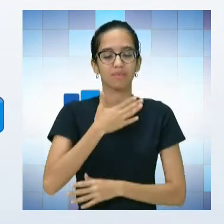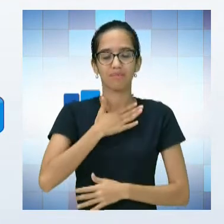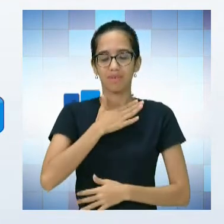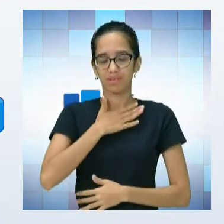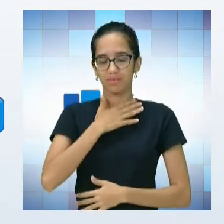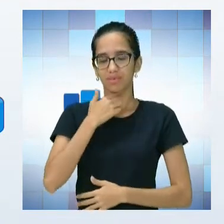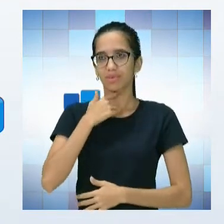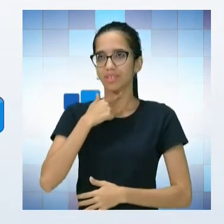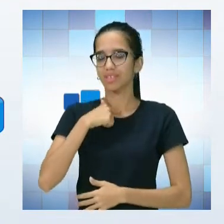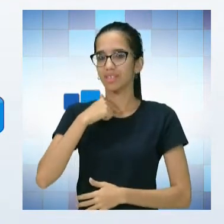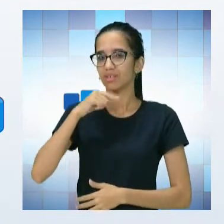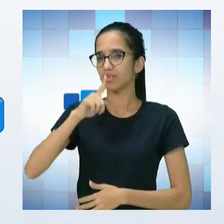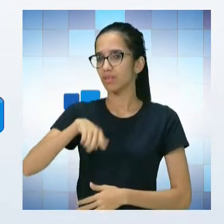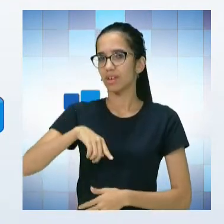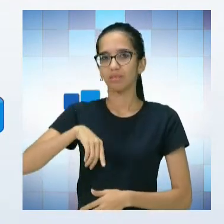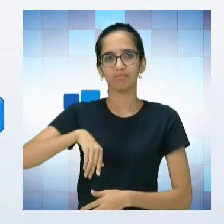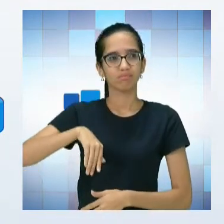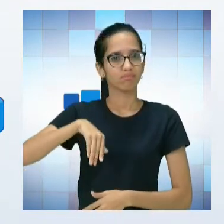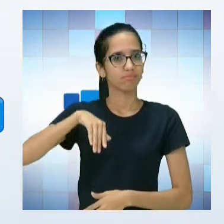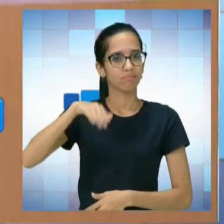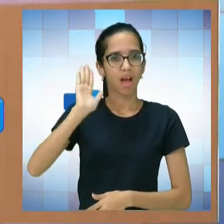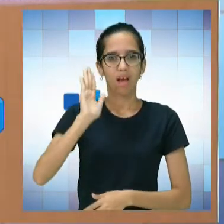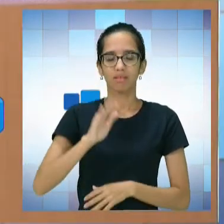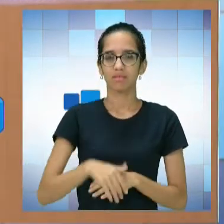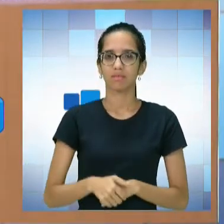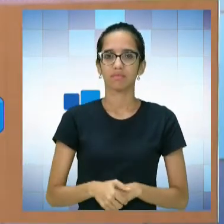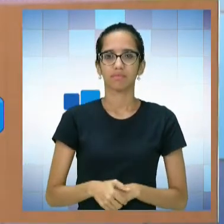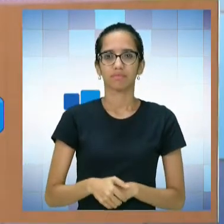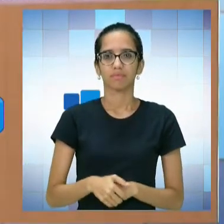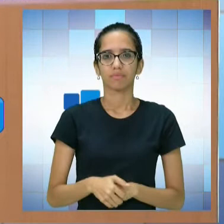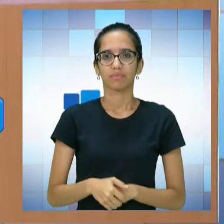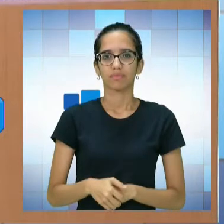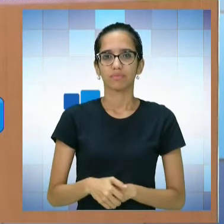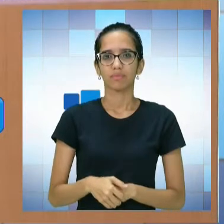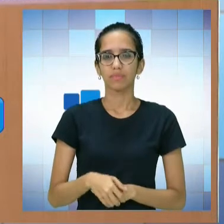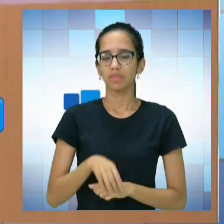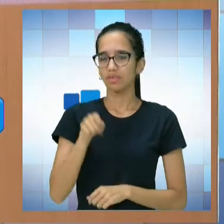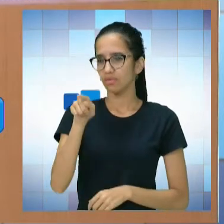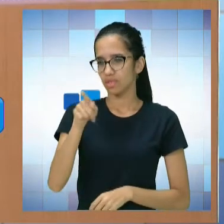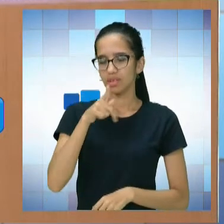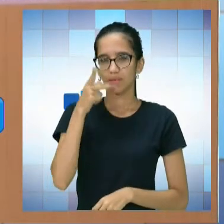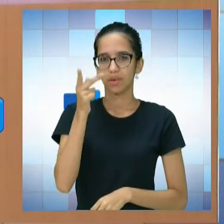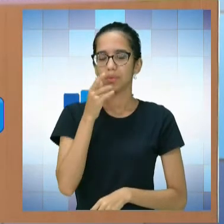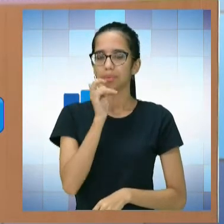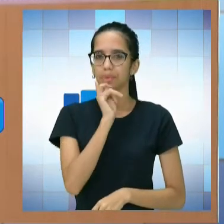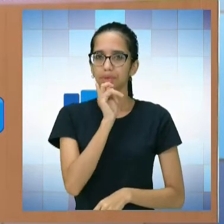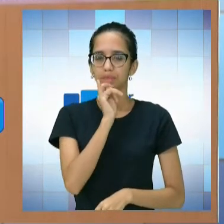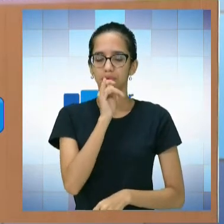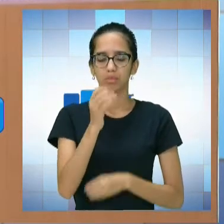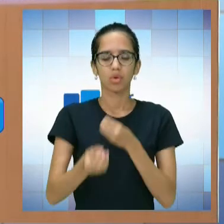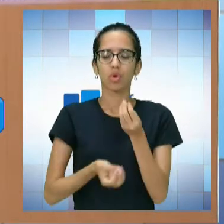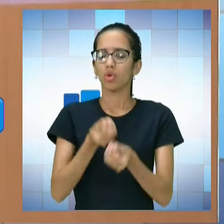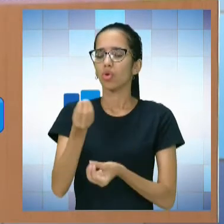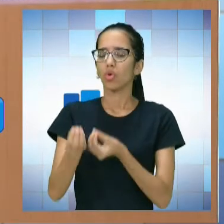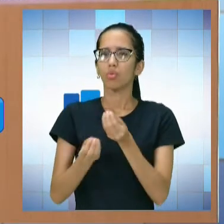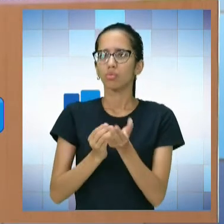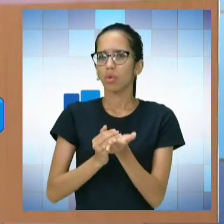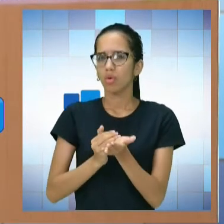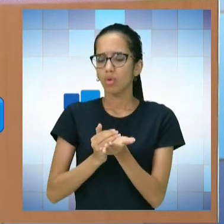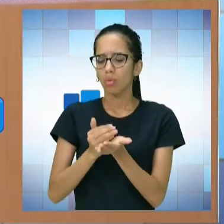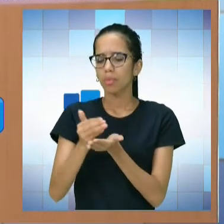é a maior. Bom, e para atender essa expectativa, o senhor falou do funcionamento. Como vai começar